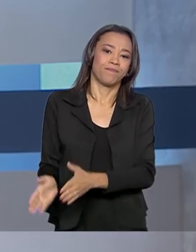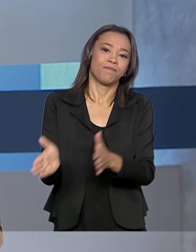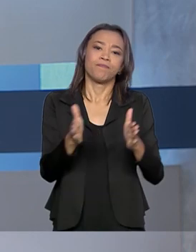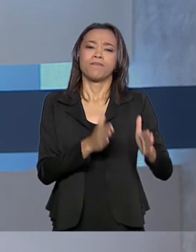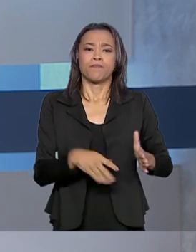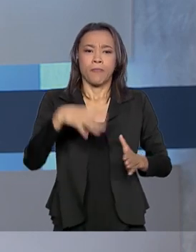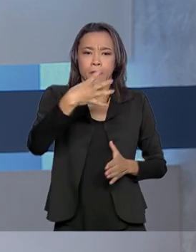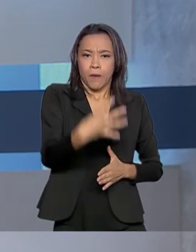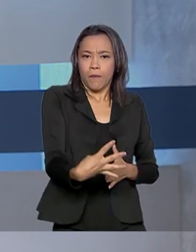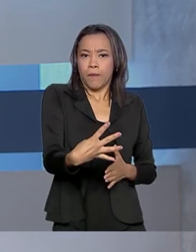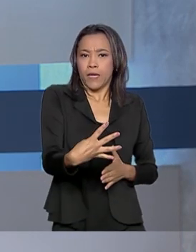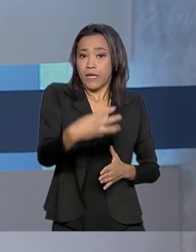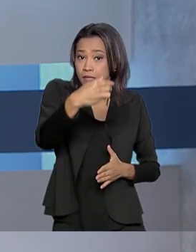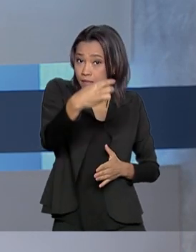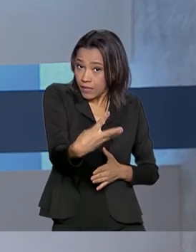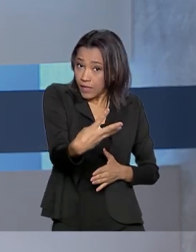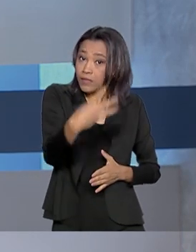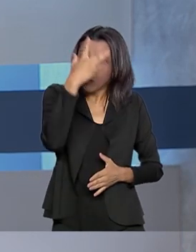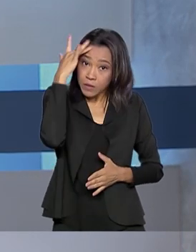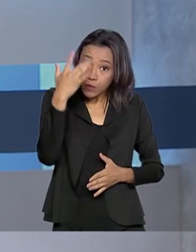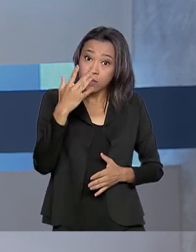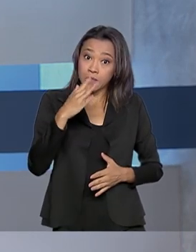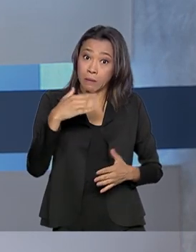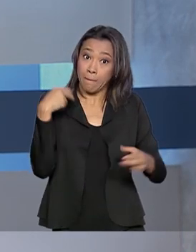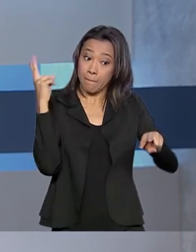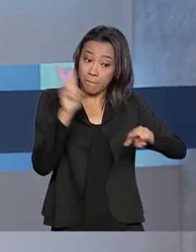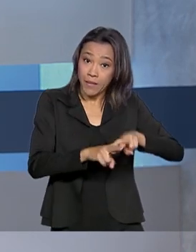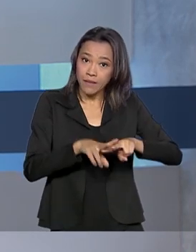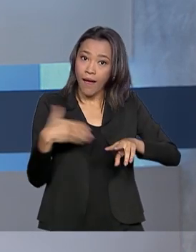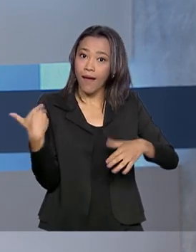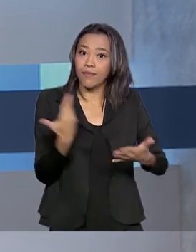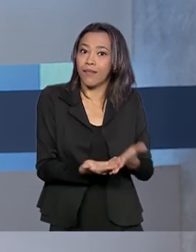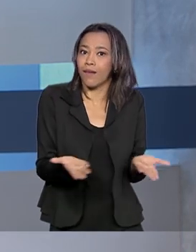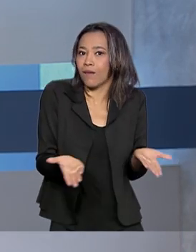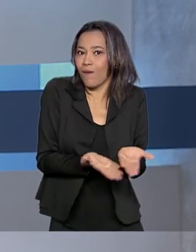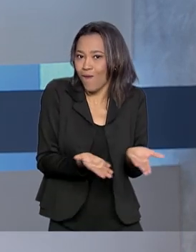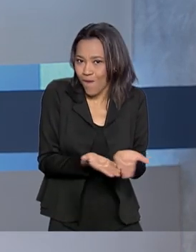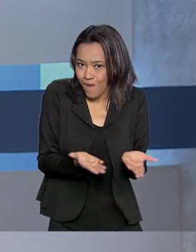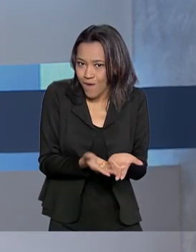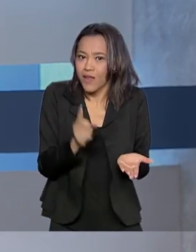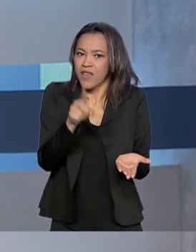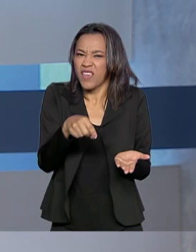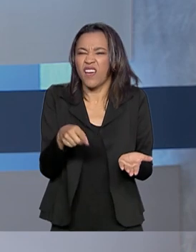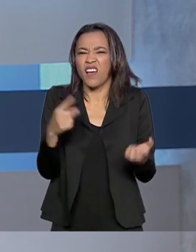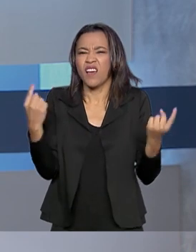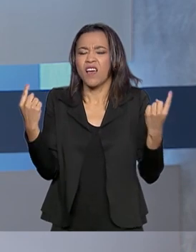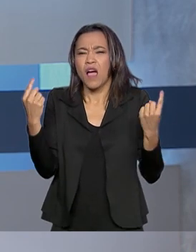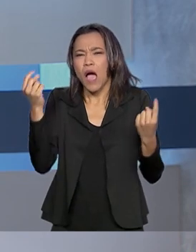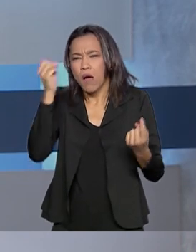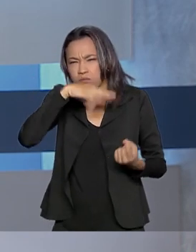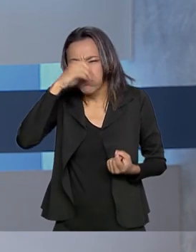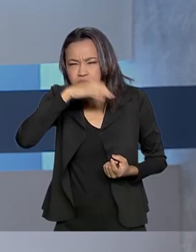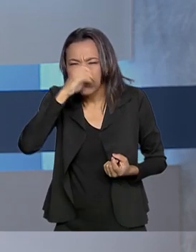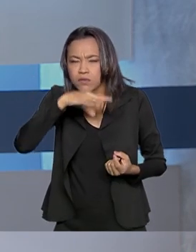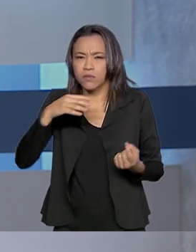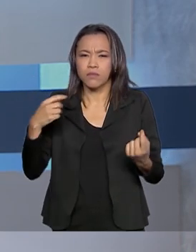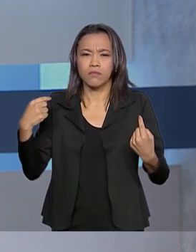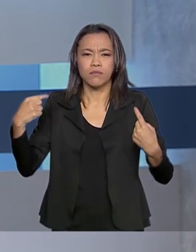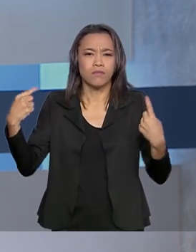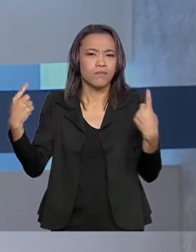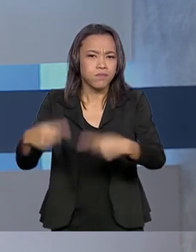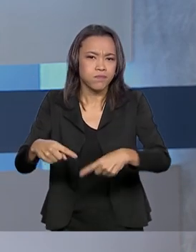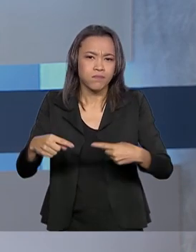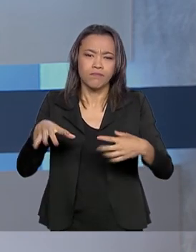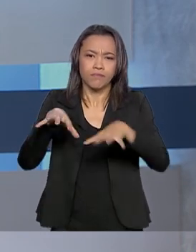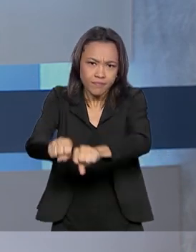43 pessoas presas até agora na Operação Luz na Infância, de combate ao abuso e exploração sexual envolvendo